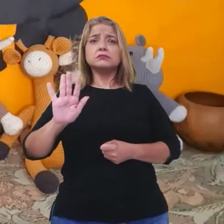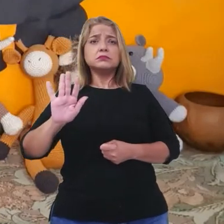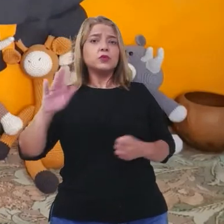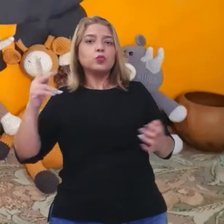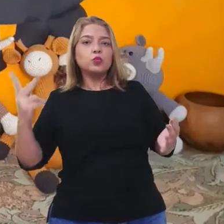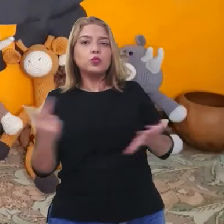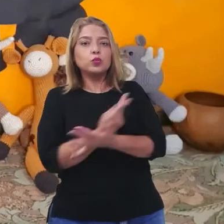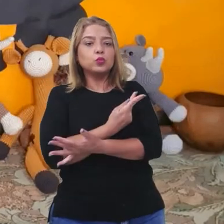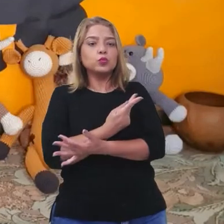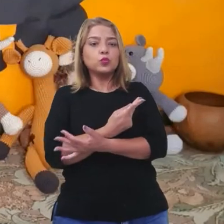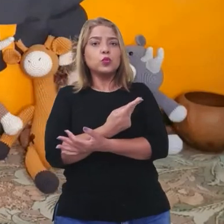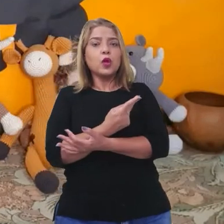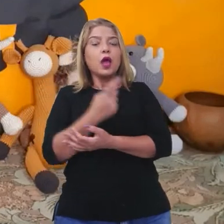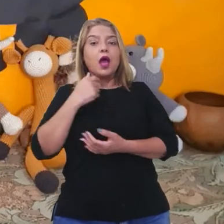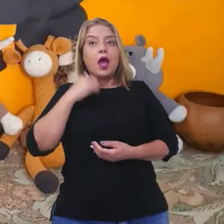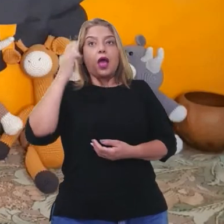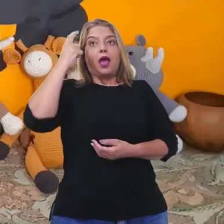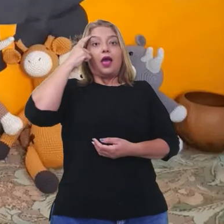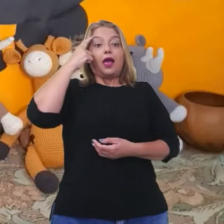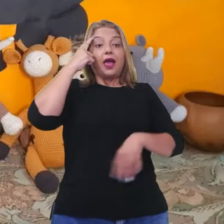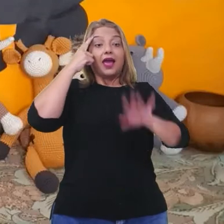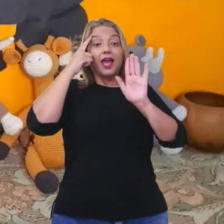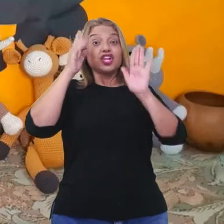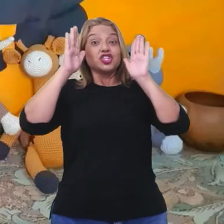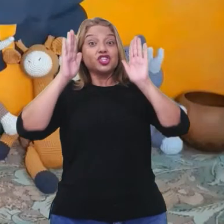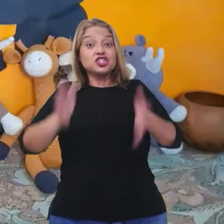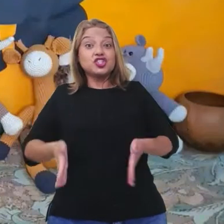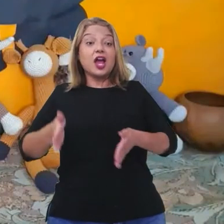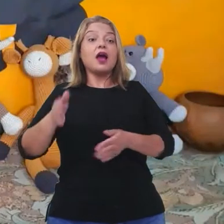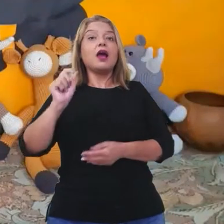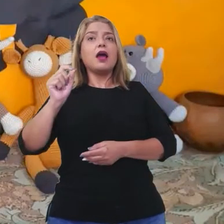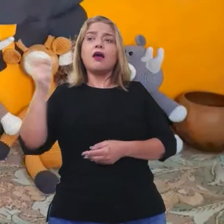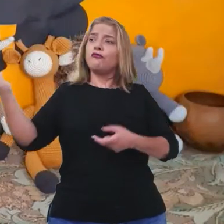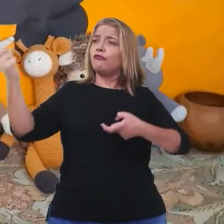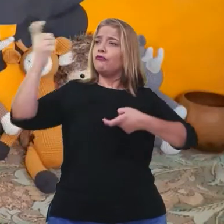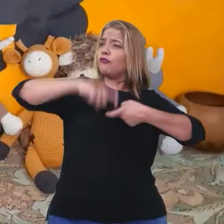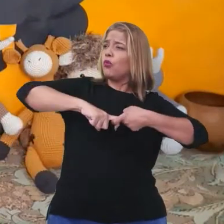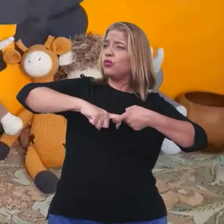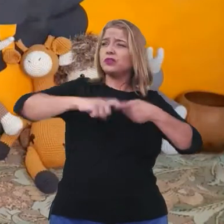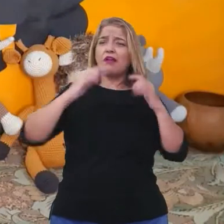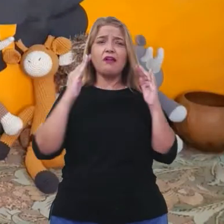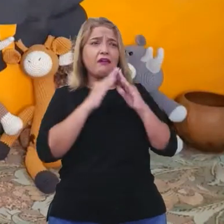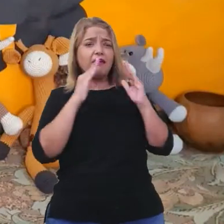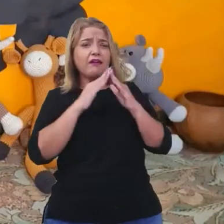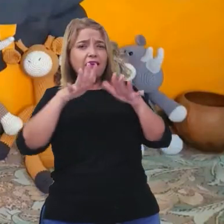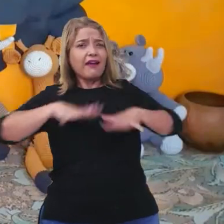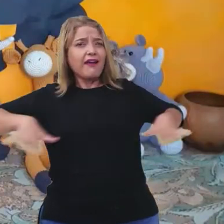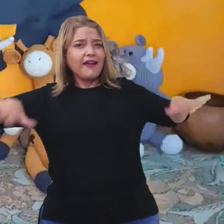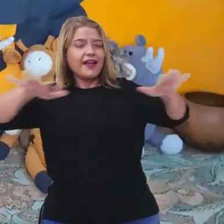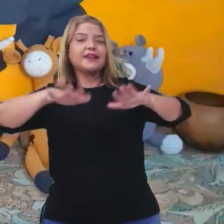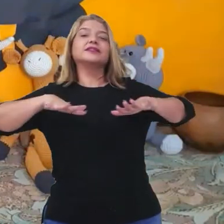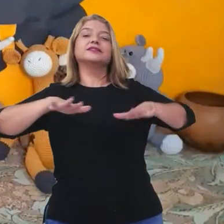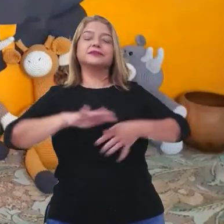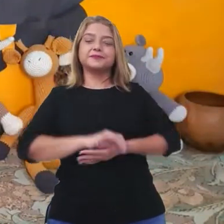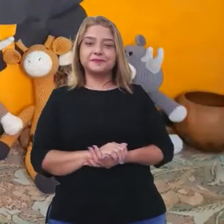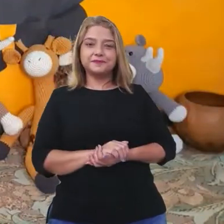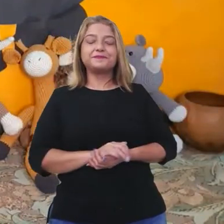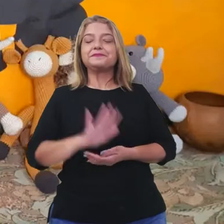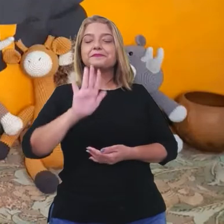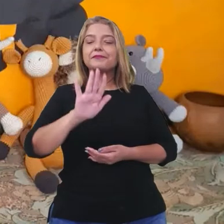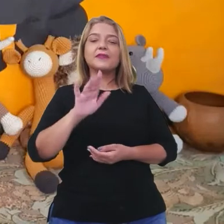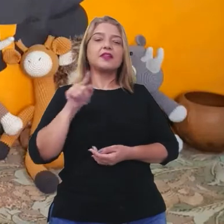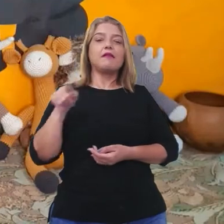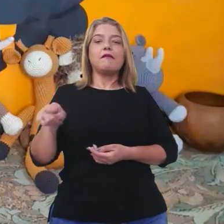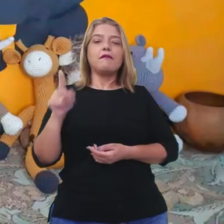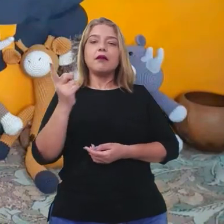quando ela se deu conta, estava de novo na savana. Mas ela não